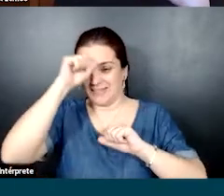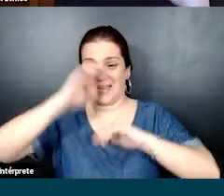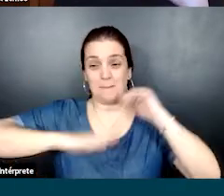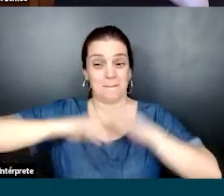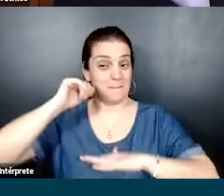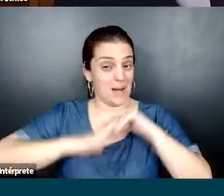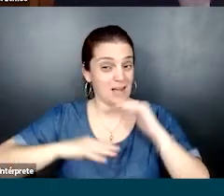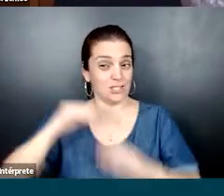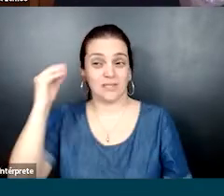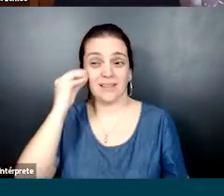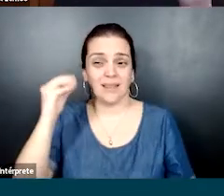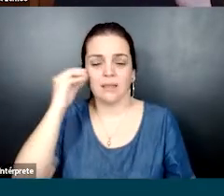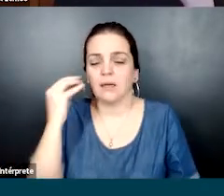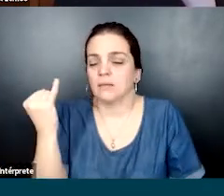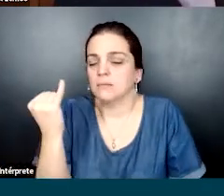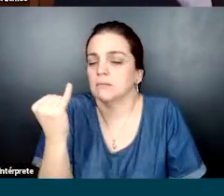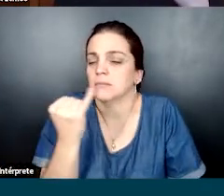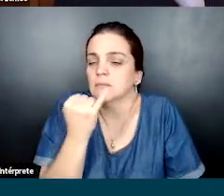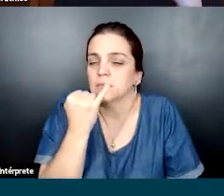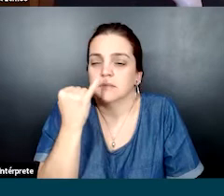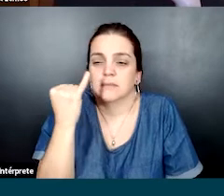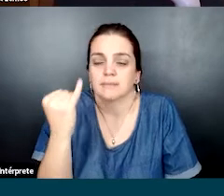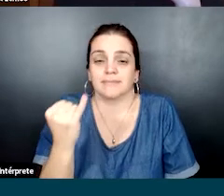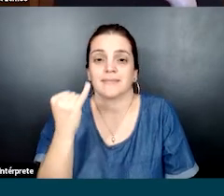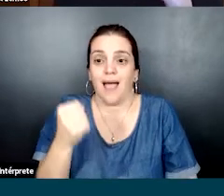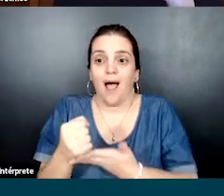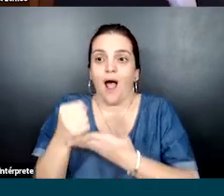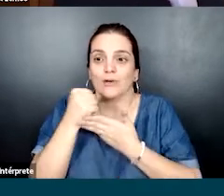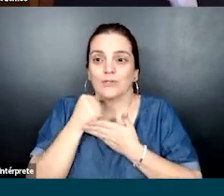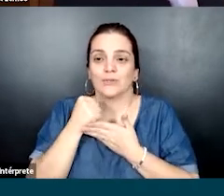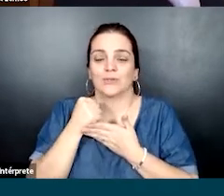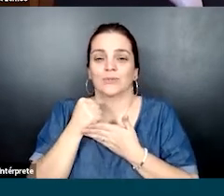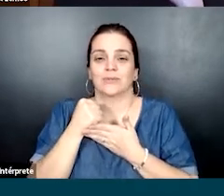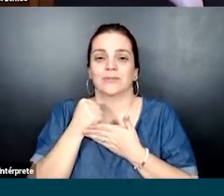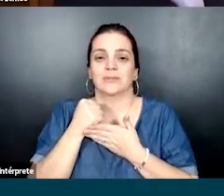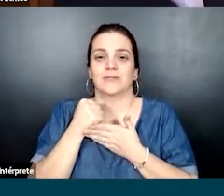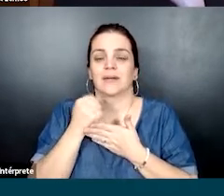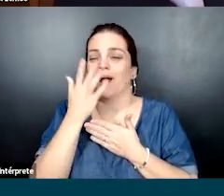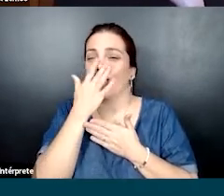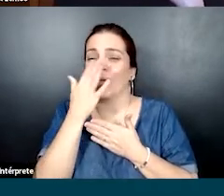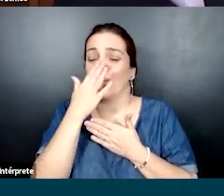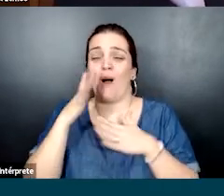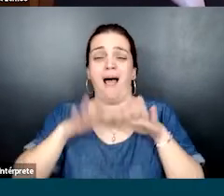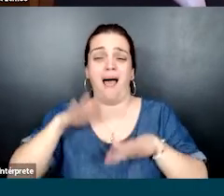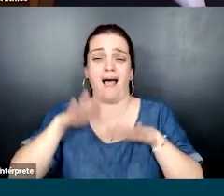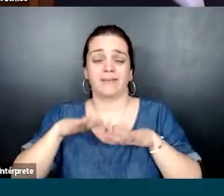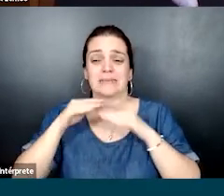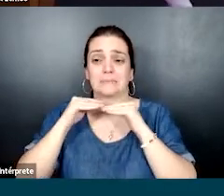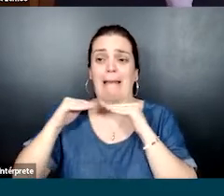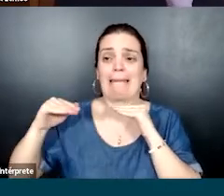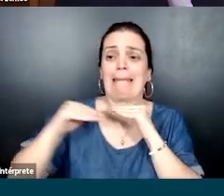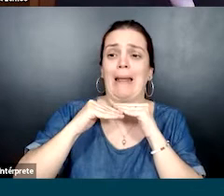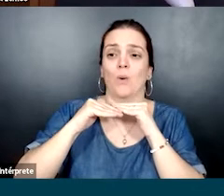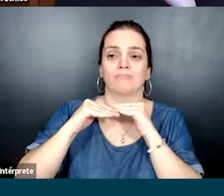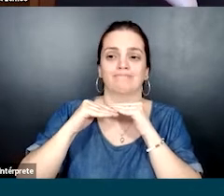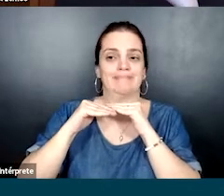da prática, né? Do experimento, ele é muito rico. Porque é aí que ajuda a gente a sair um pouco das padronizações que